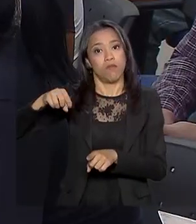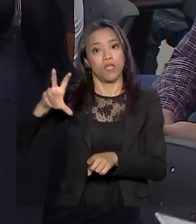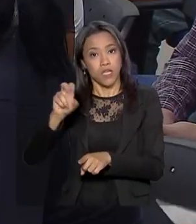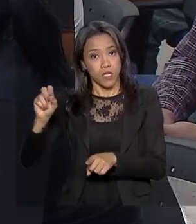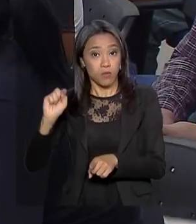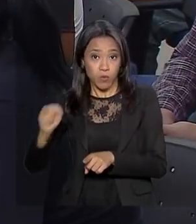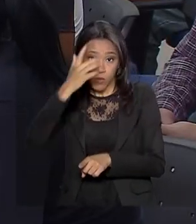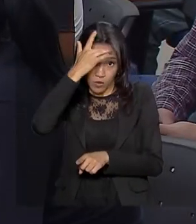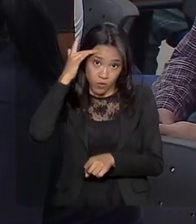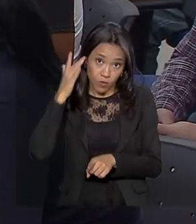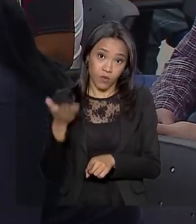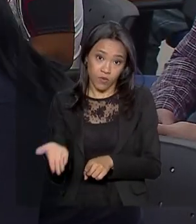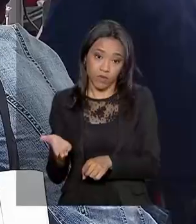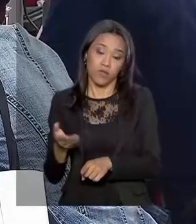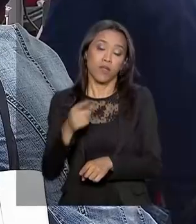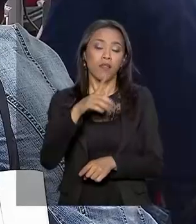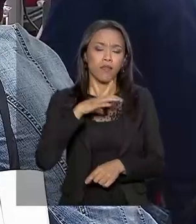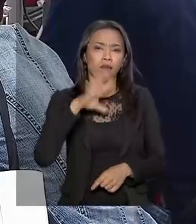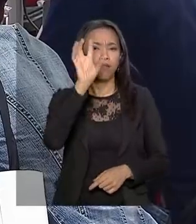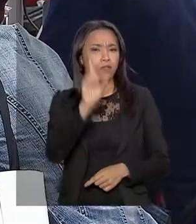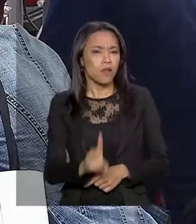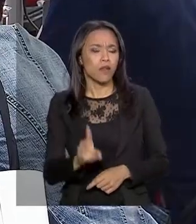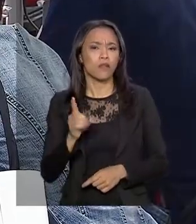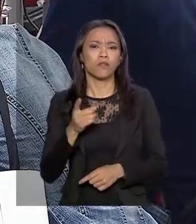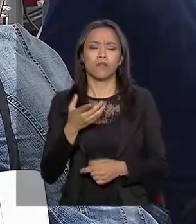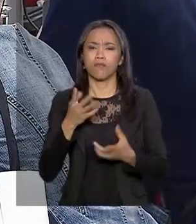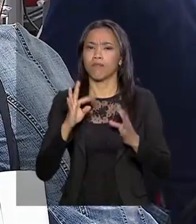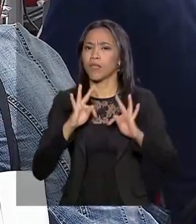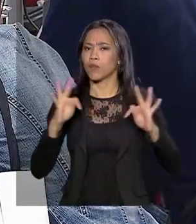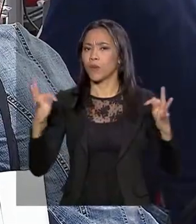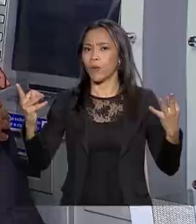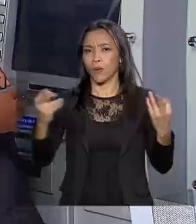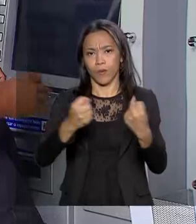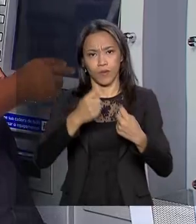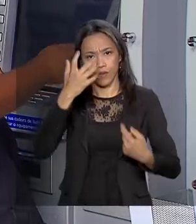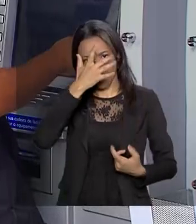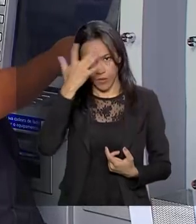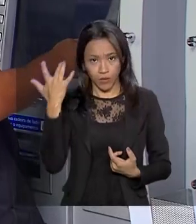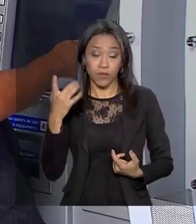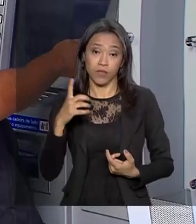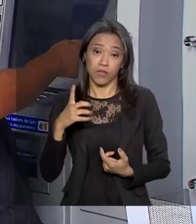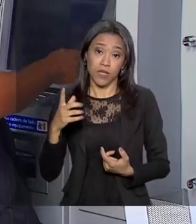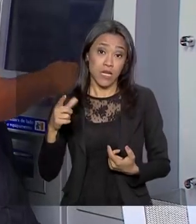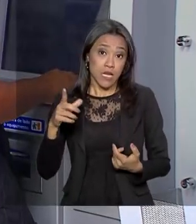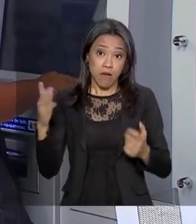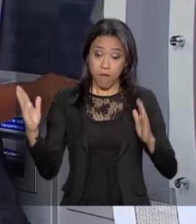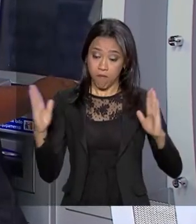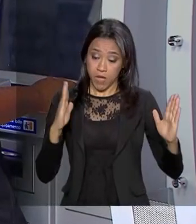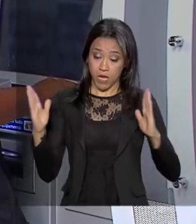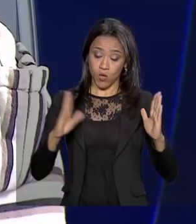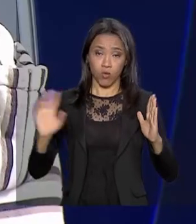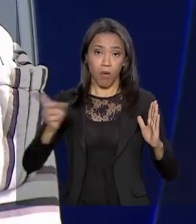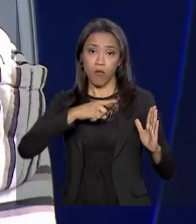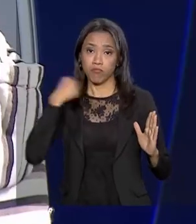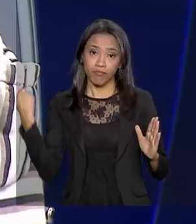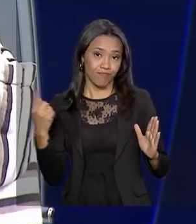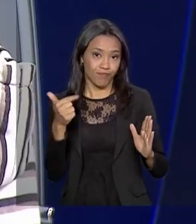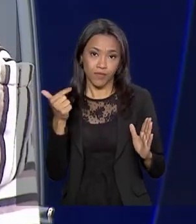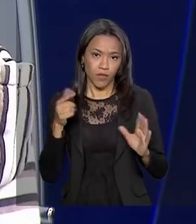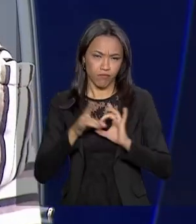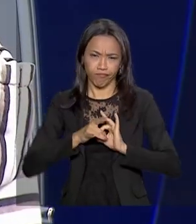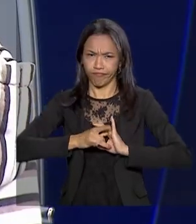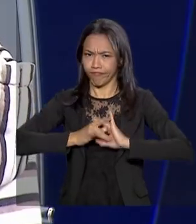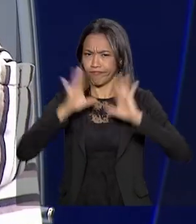medida provisória garante o acesso aos recursos para todo mundo que tem direito e não há mais prazo determinado para realizar o saque.